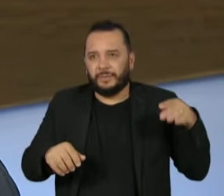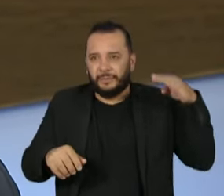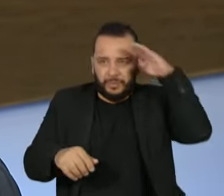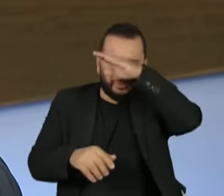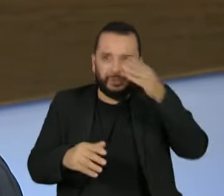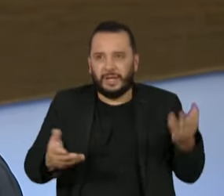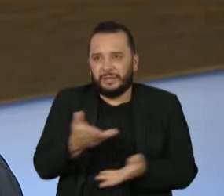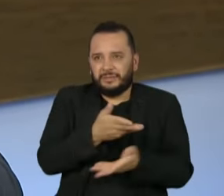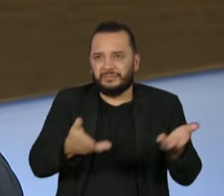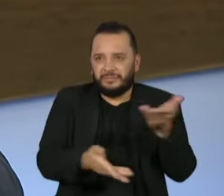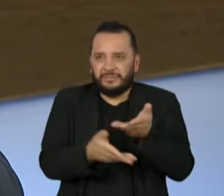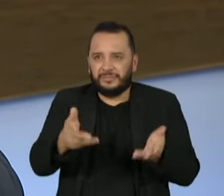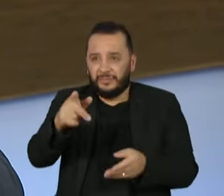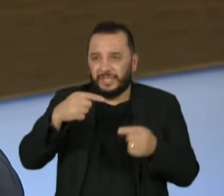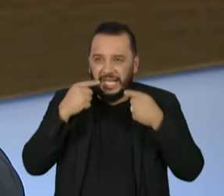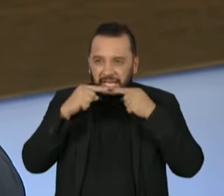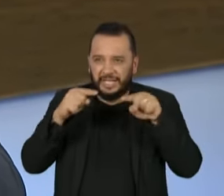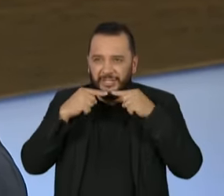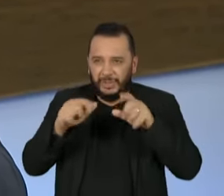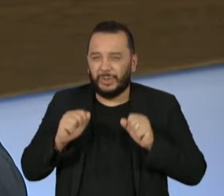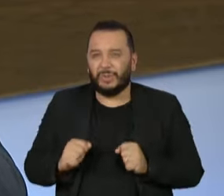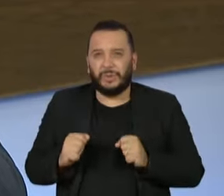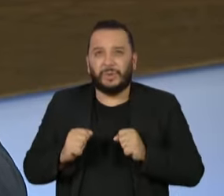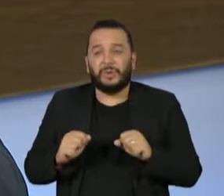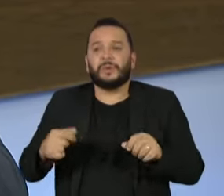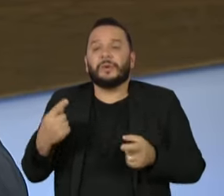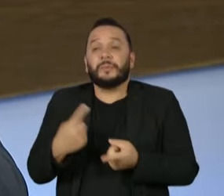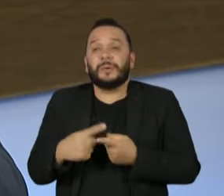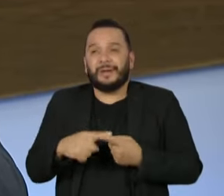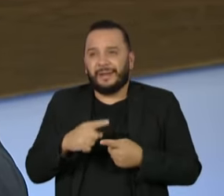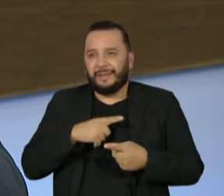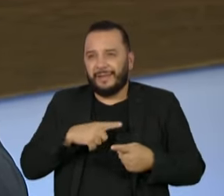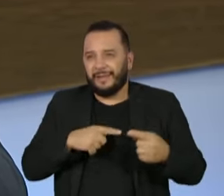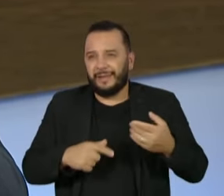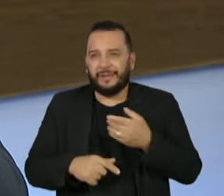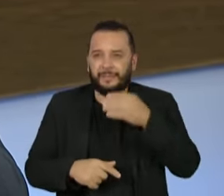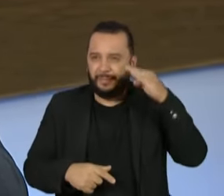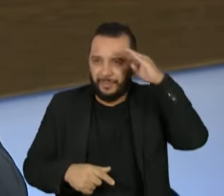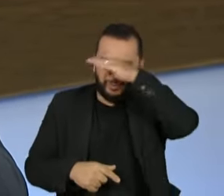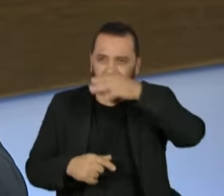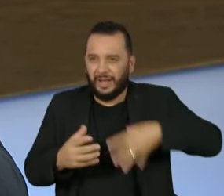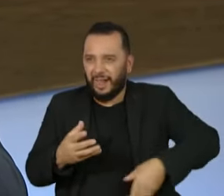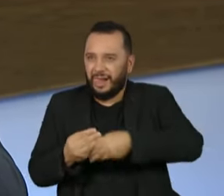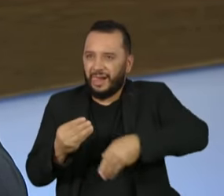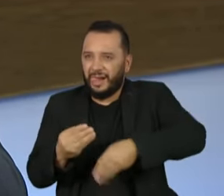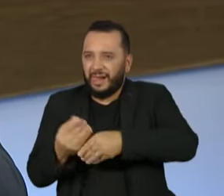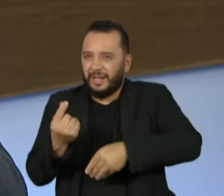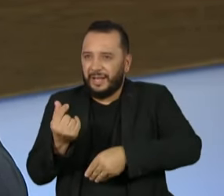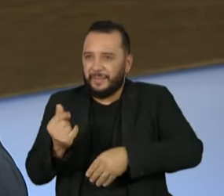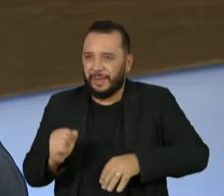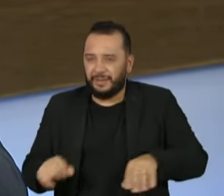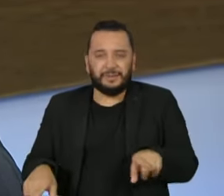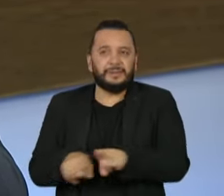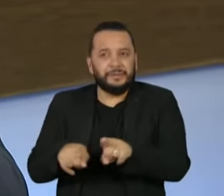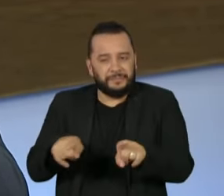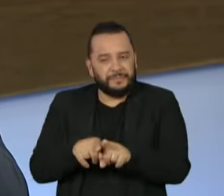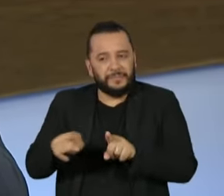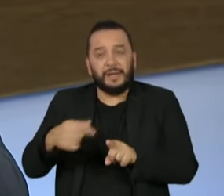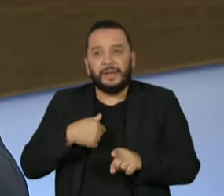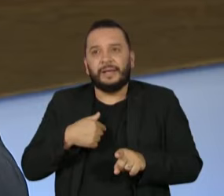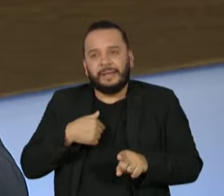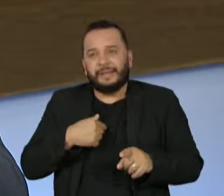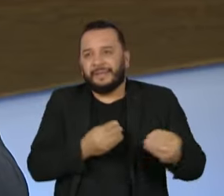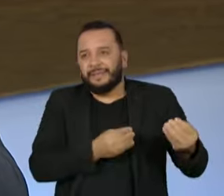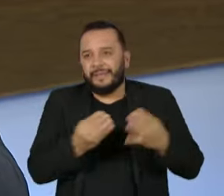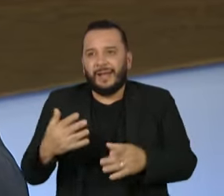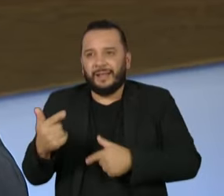como também de cargos. A senhora alguma vez já intercedeu a favor de alguma nomeação do governo, especialmente